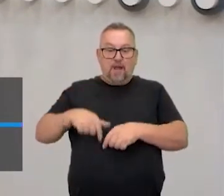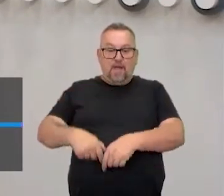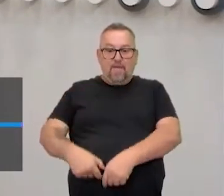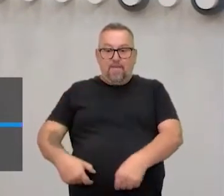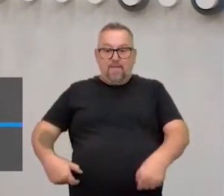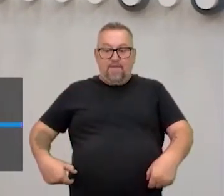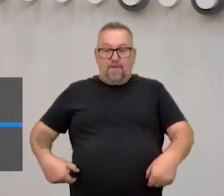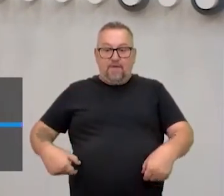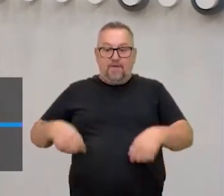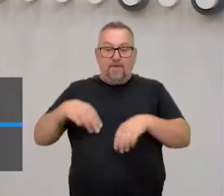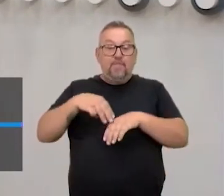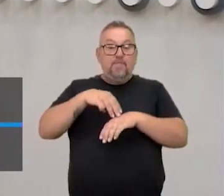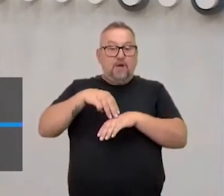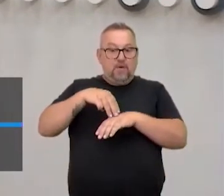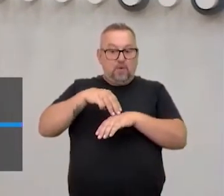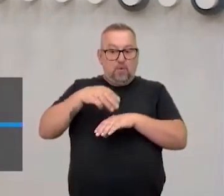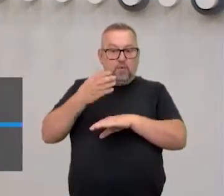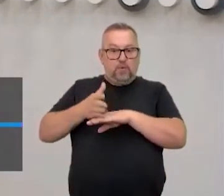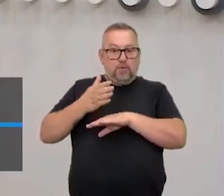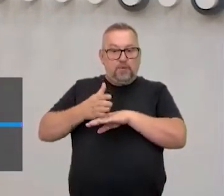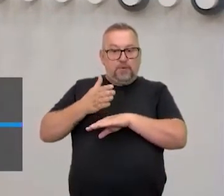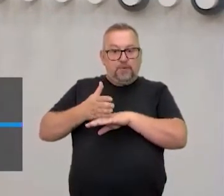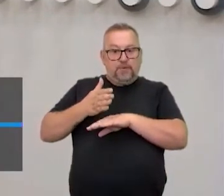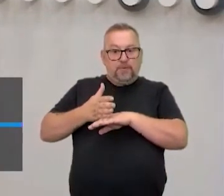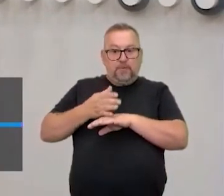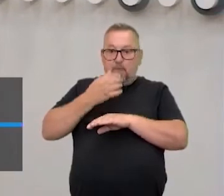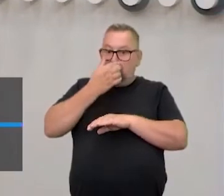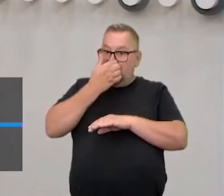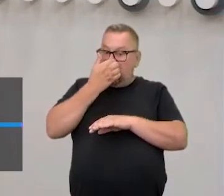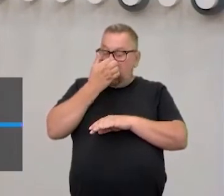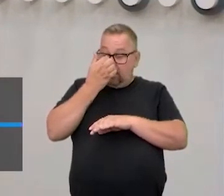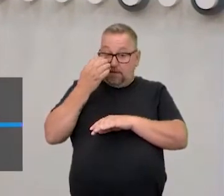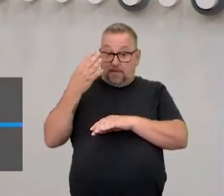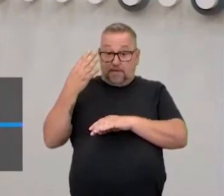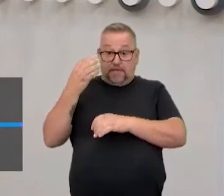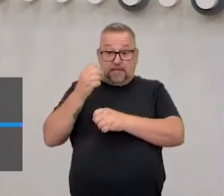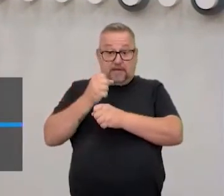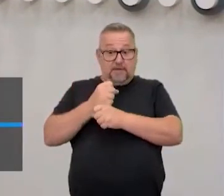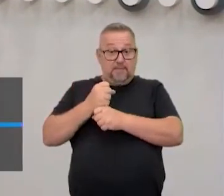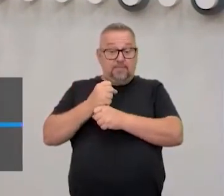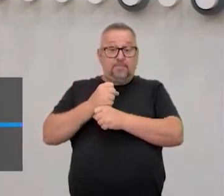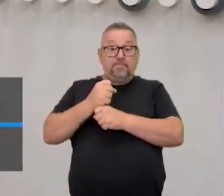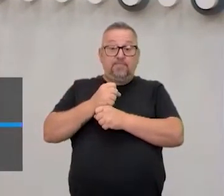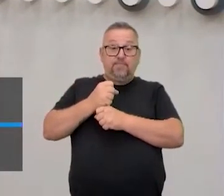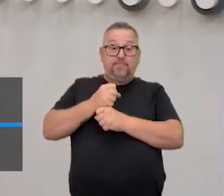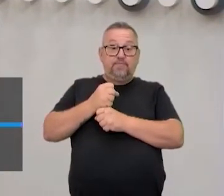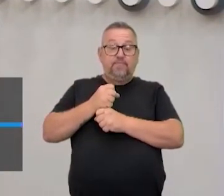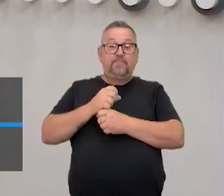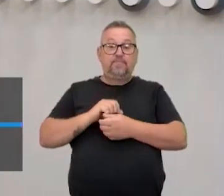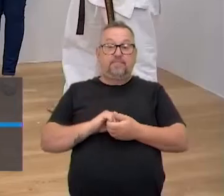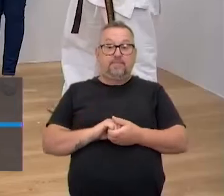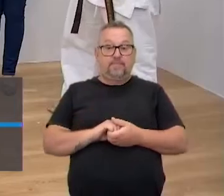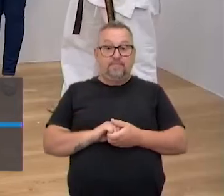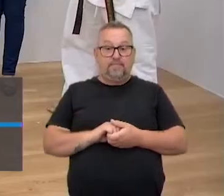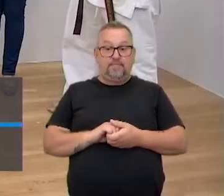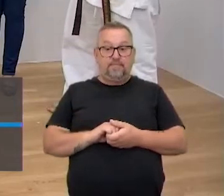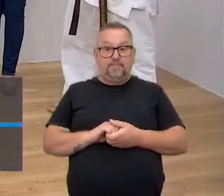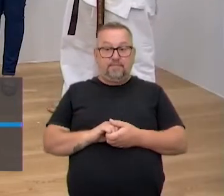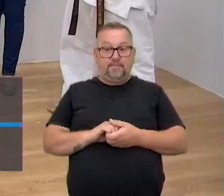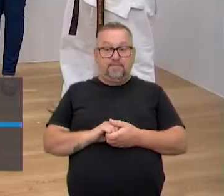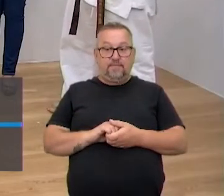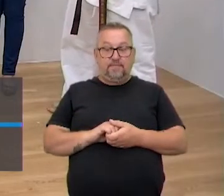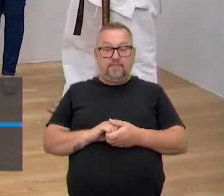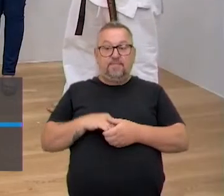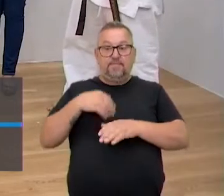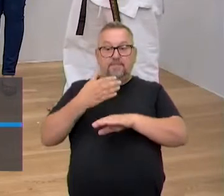treinando bastante, você vai levar uns quatro anos direto. Treinando bastante. horas, Bruno? Ah,